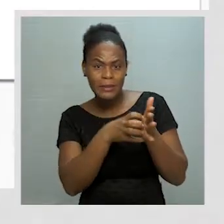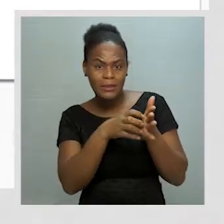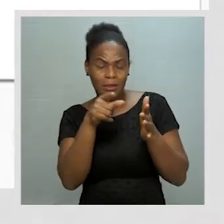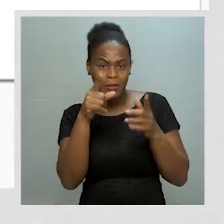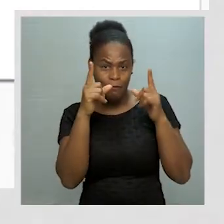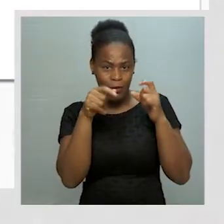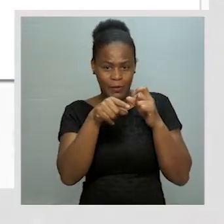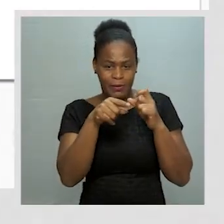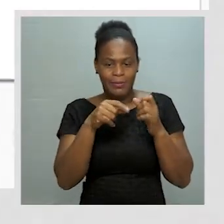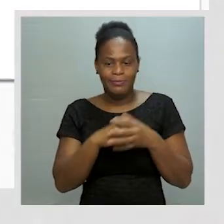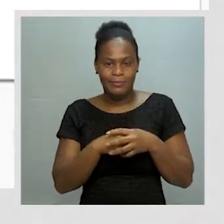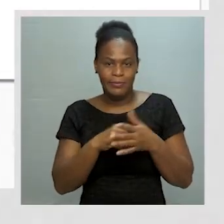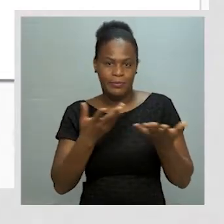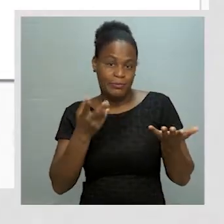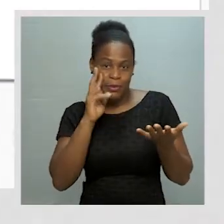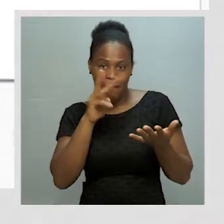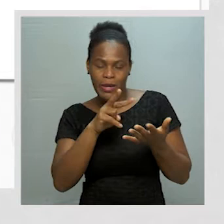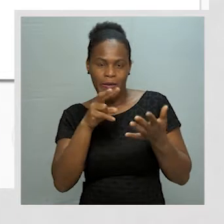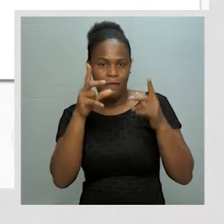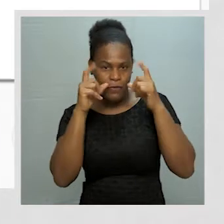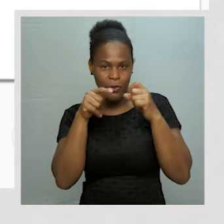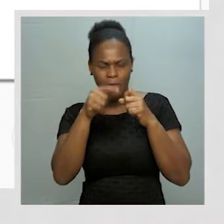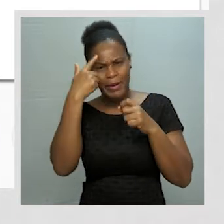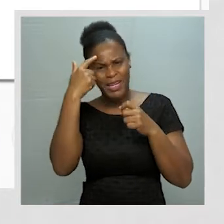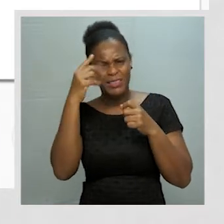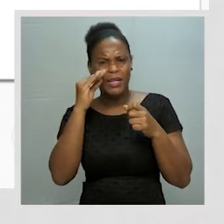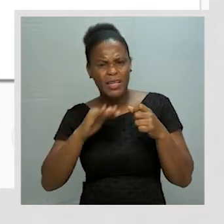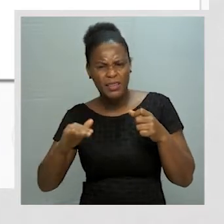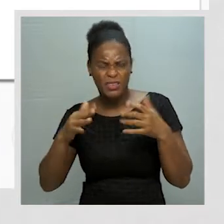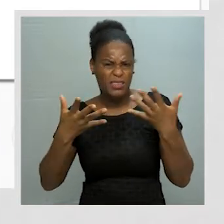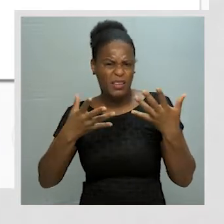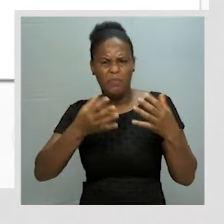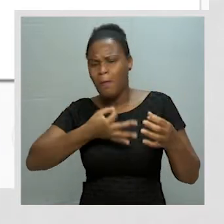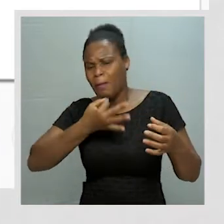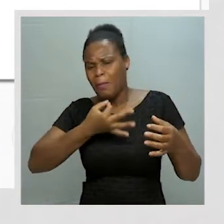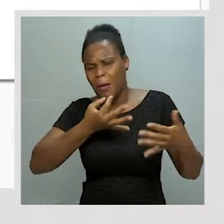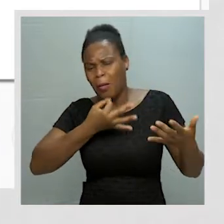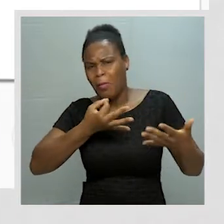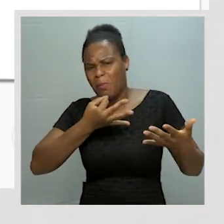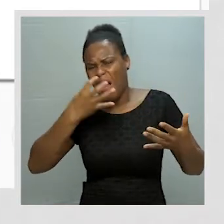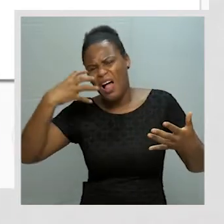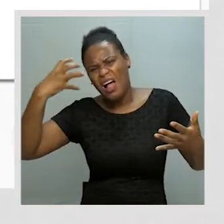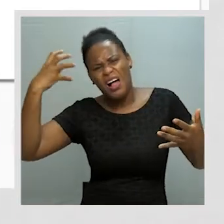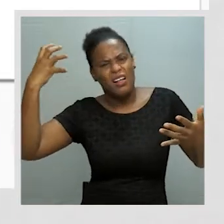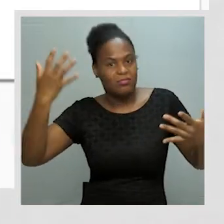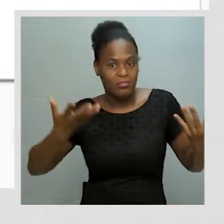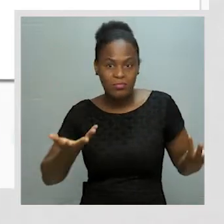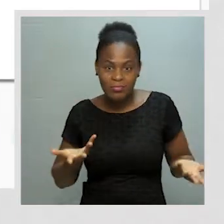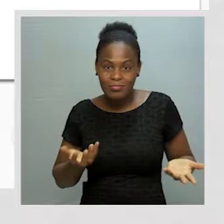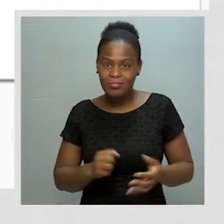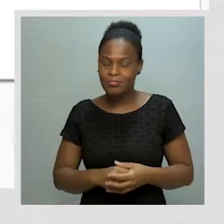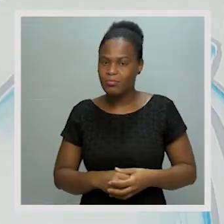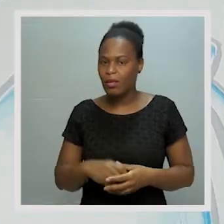que aqui temos, parece que essas crianças estão a falhar num tom muito